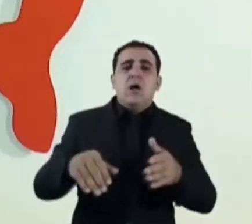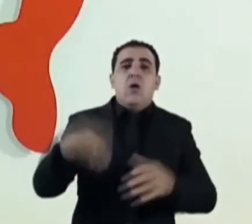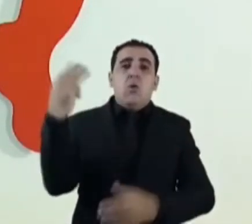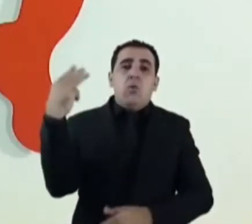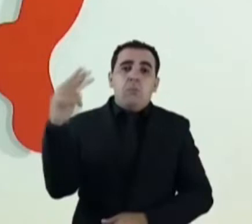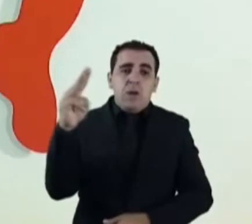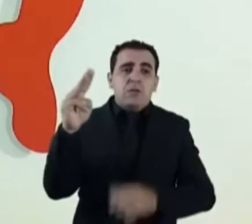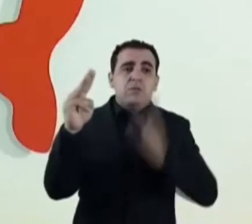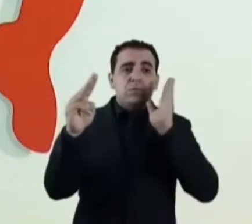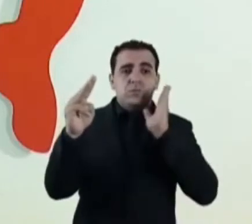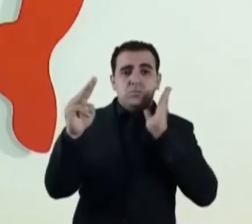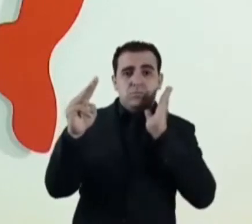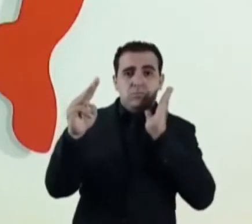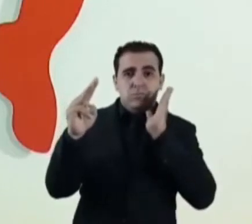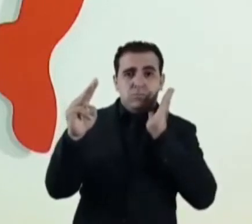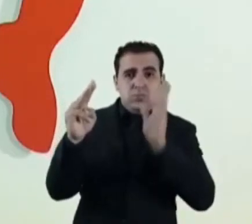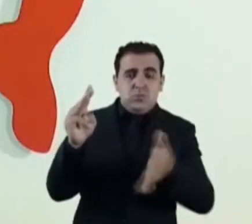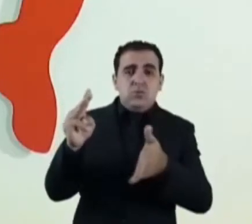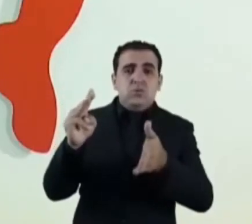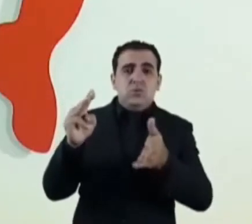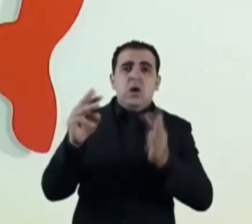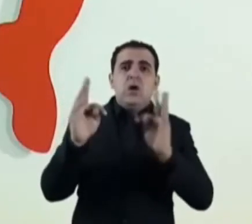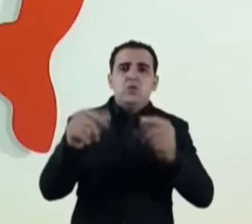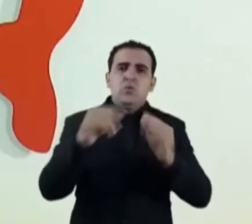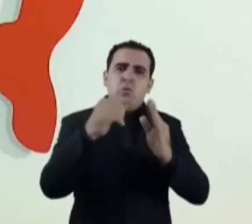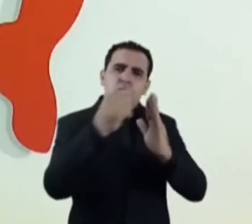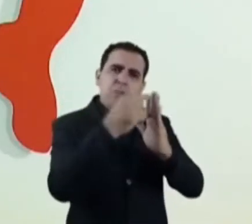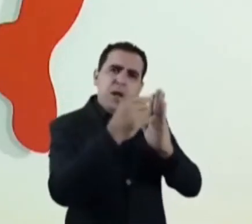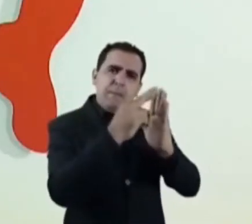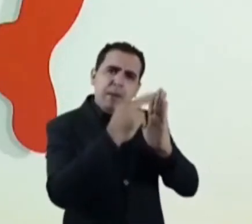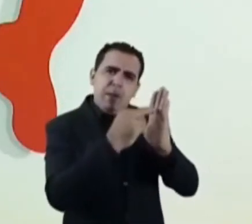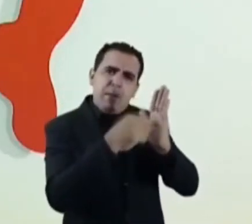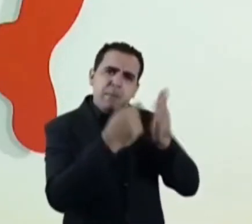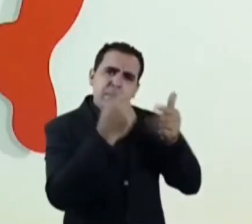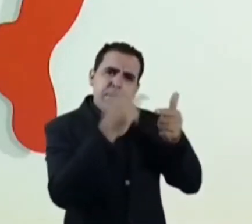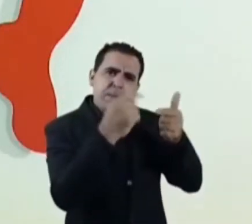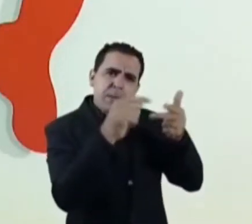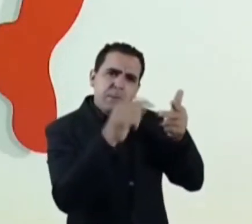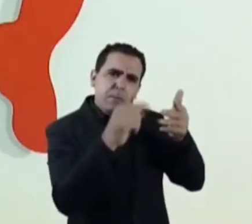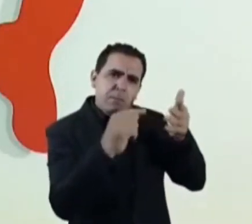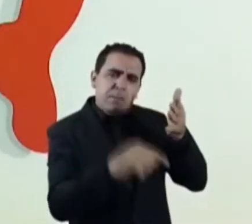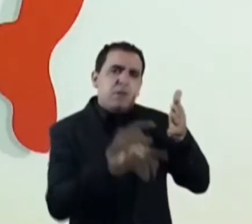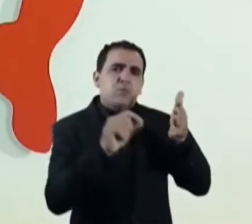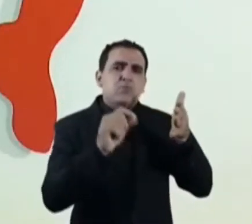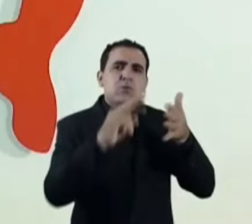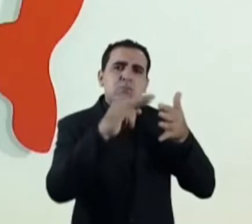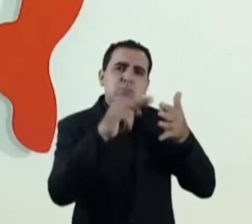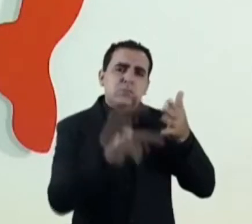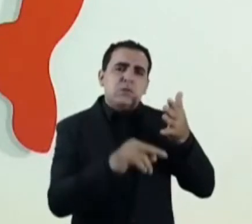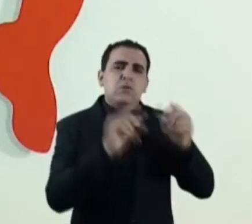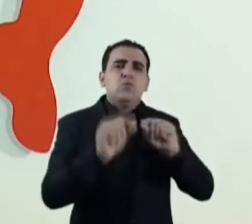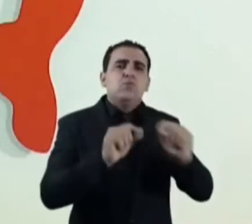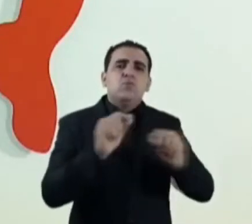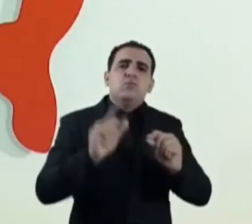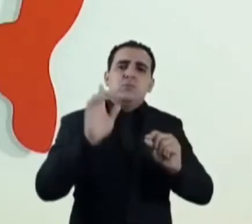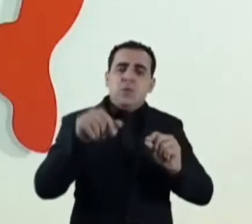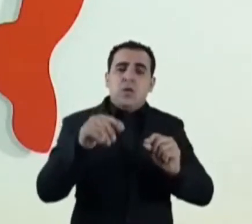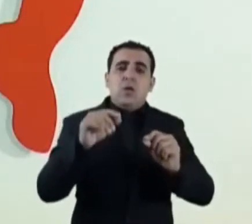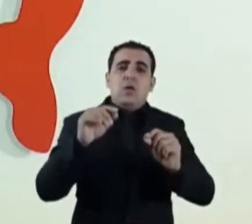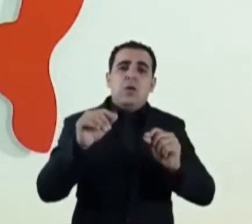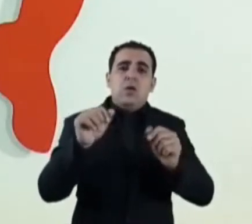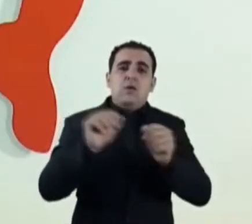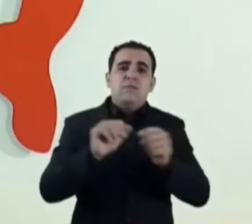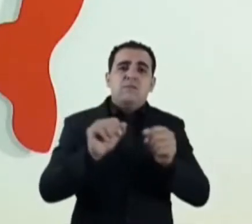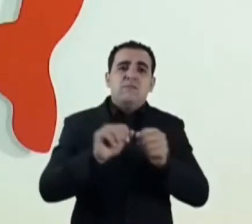cumpriu o requisito ali inserido no que se